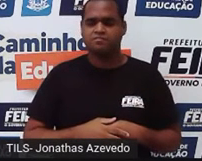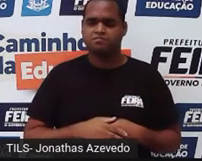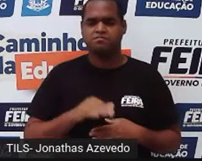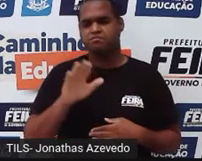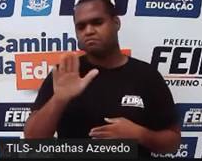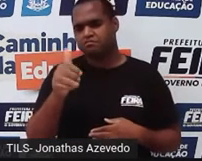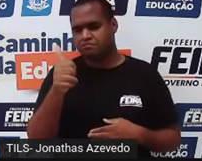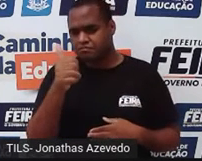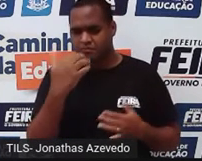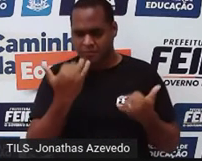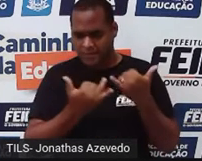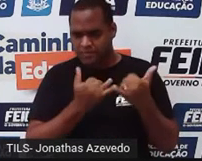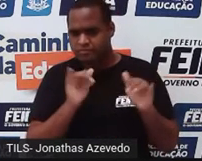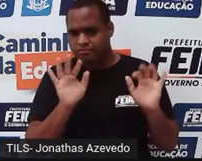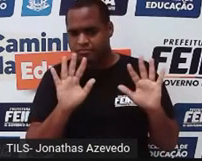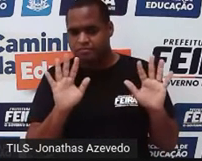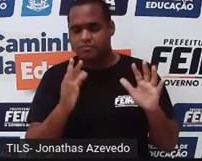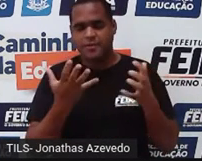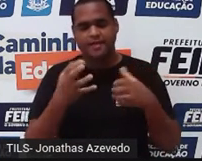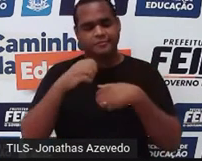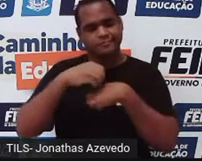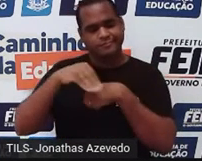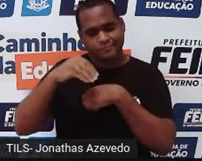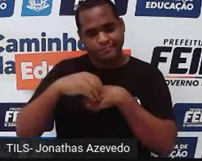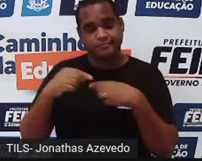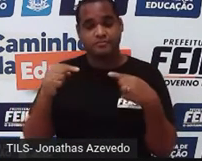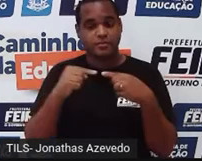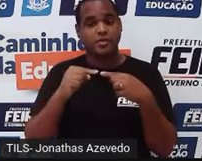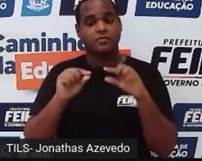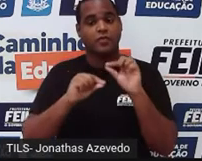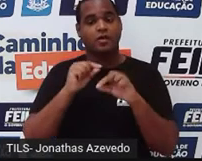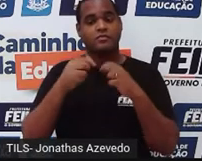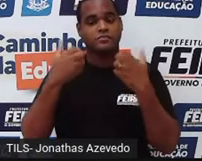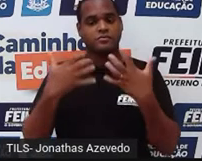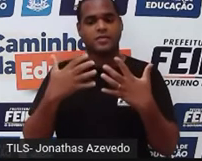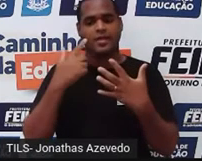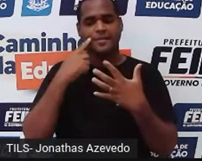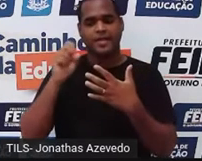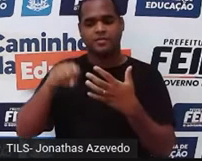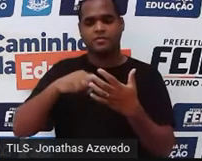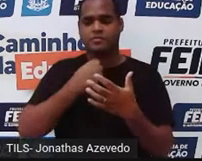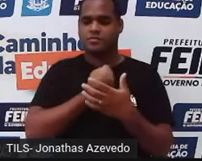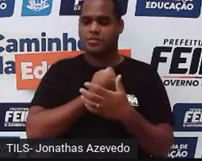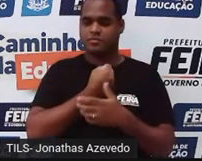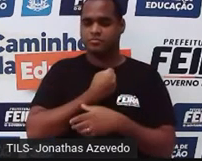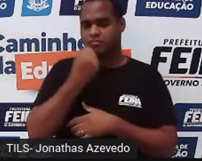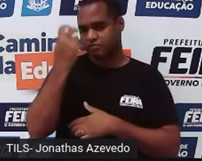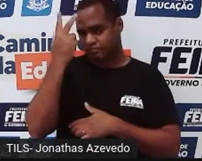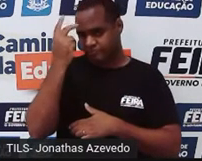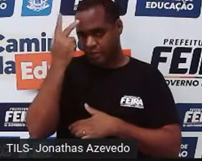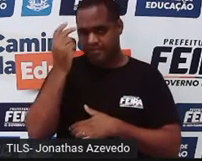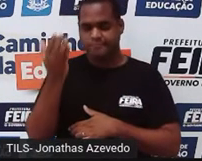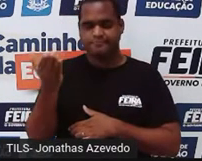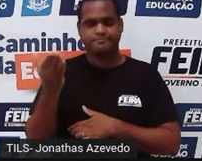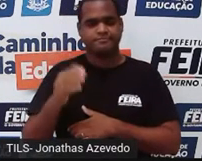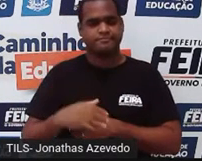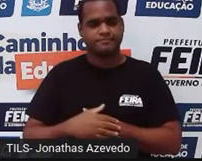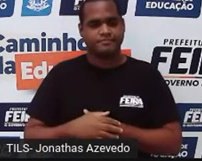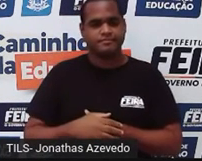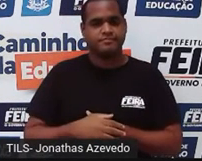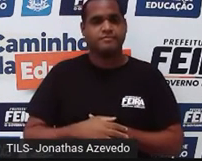Aliás, um joguinho ainda não, né? Eu quero trazer para você uma situação que envolve números naturais, né? E aí,